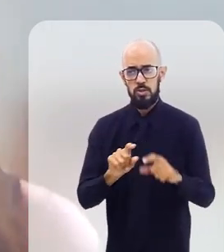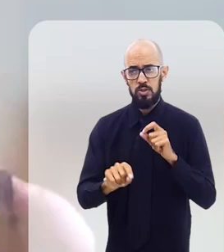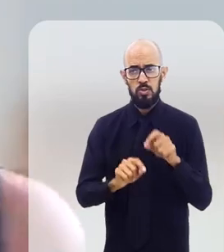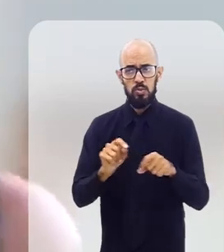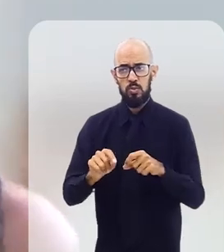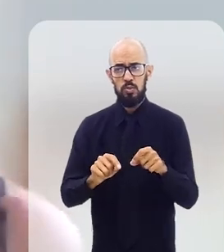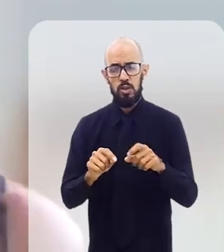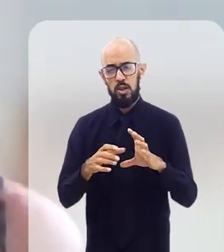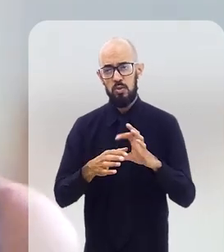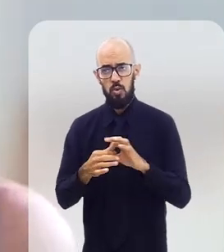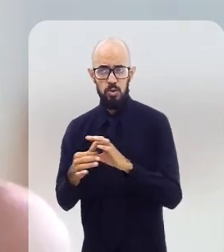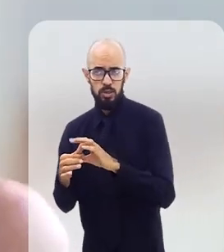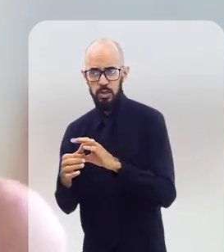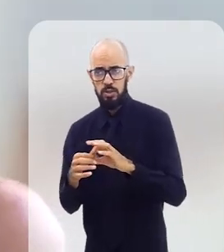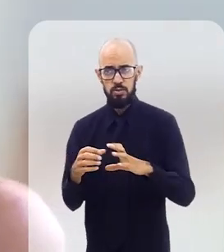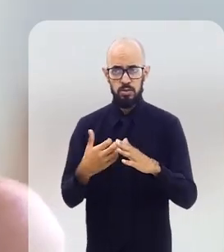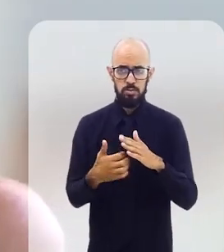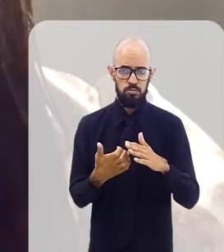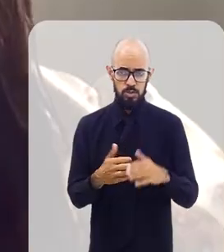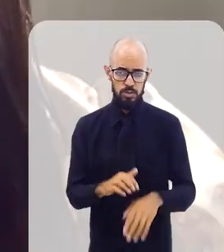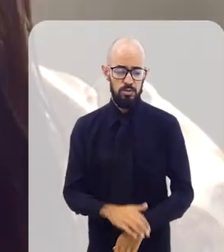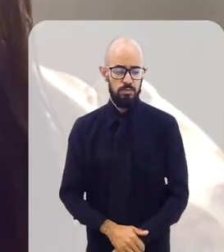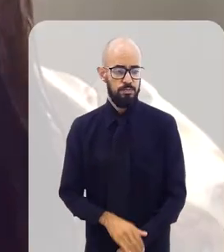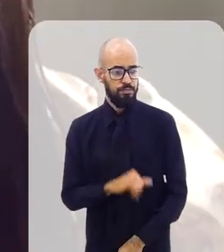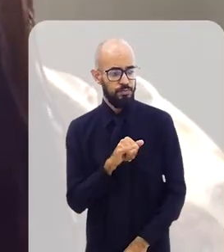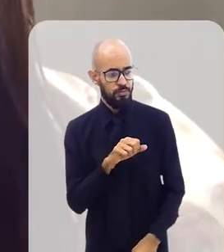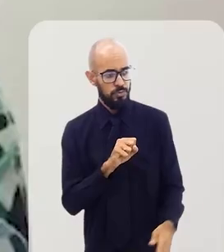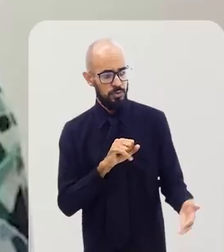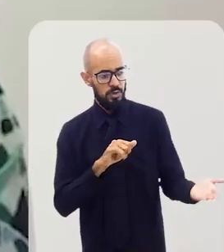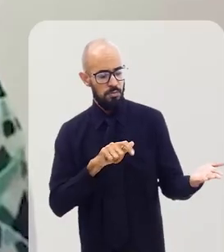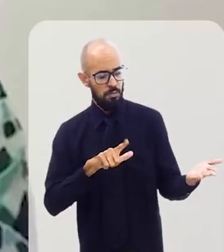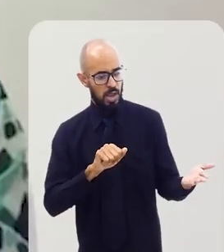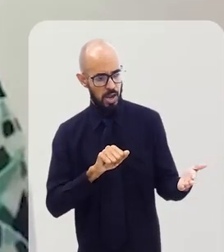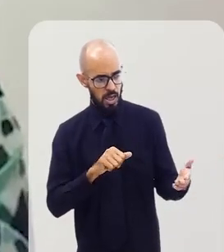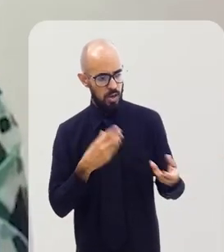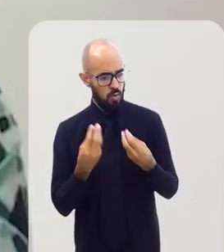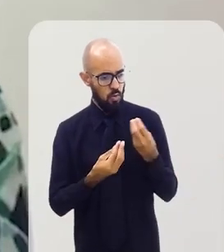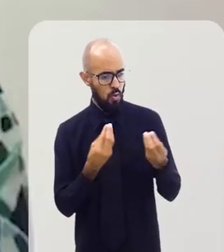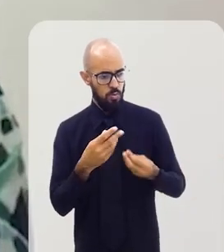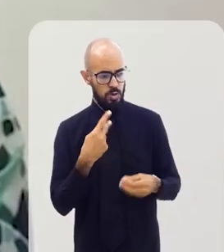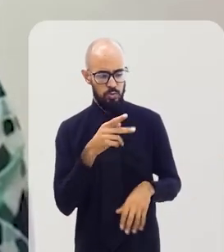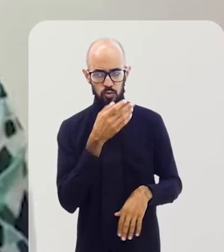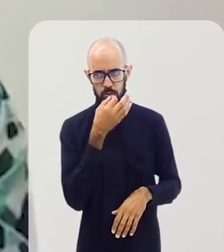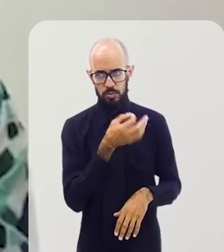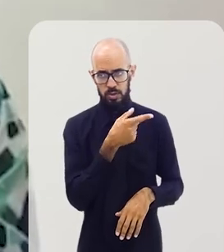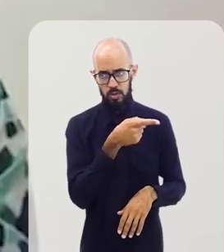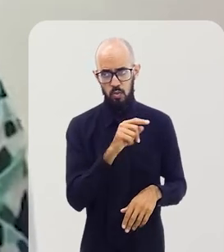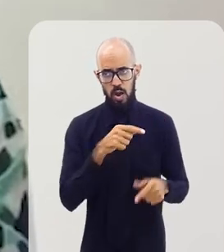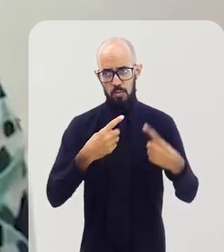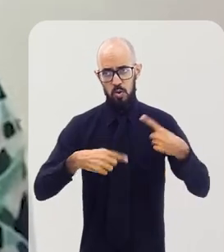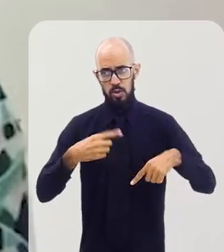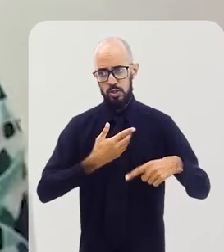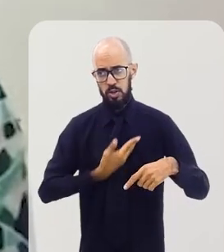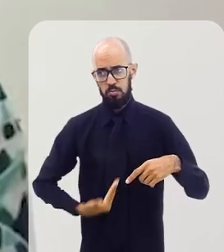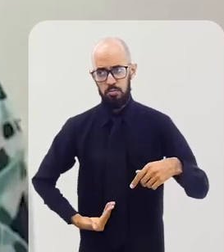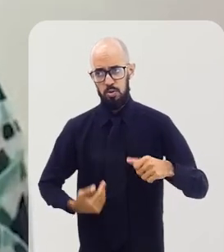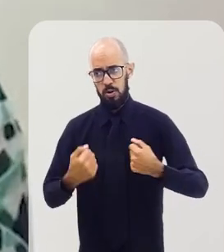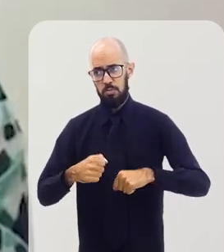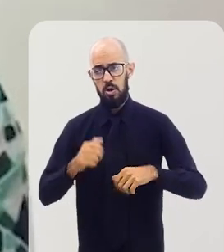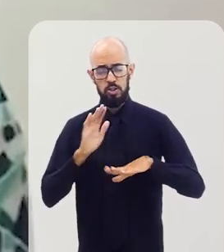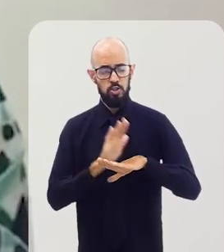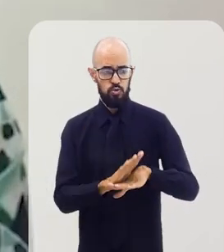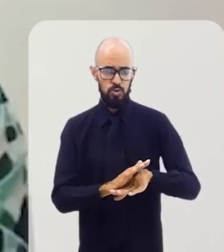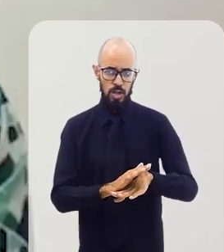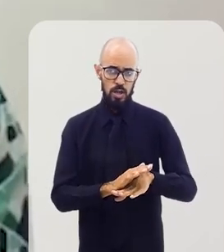ali no cenário de algumas empresas, né? Gabela, de que forma, na sua opinião, a política pública pode ajudar a